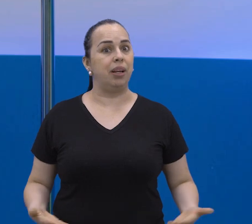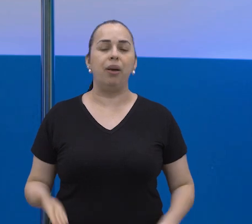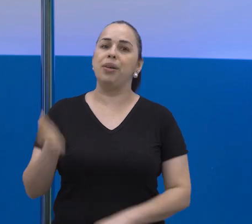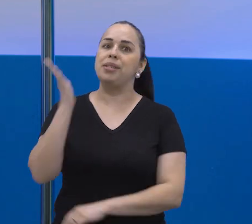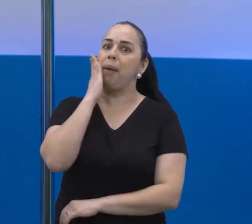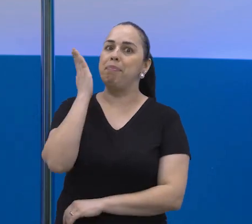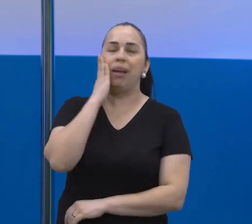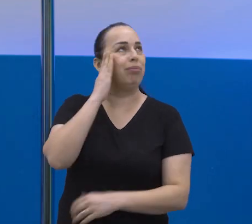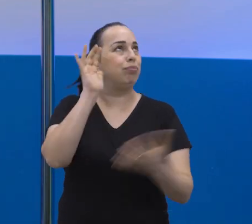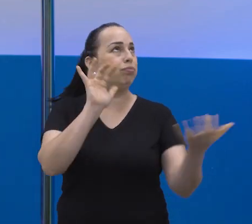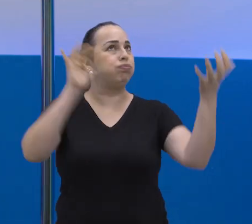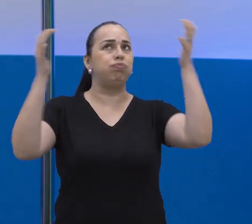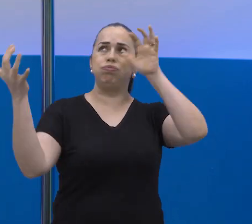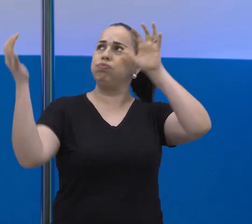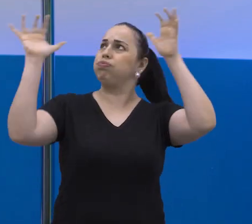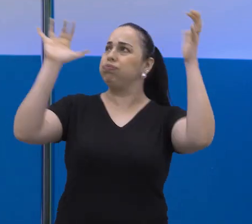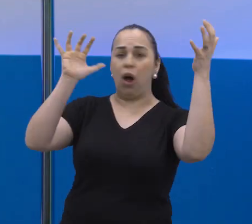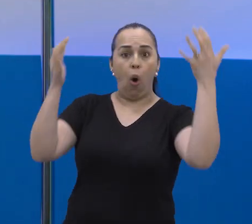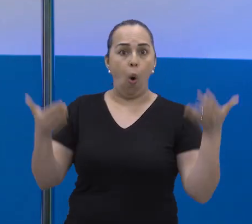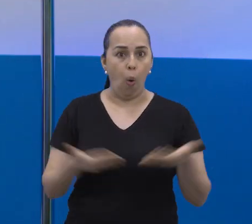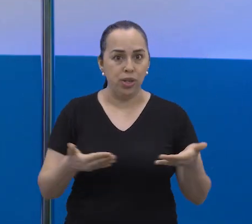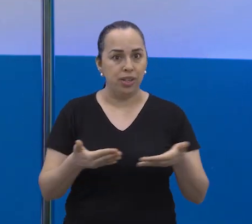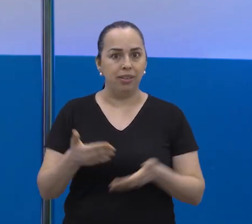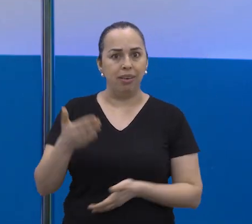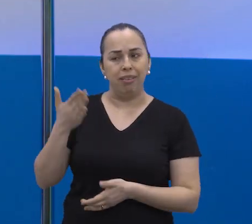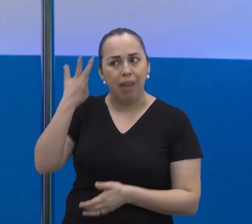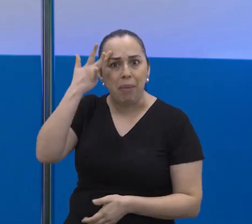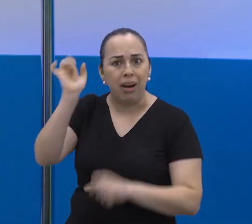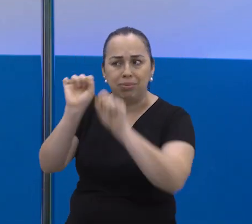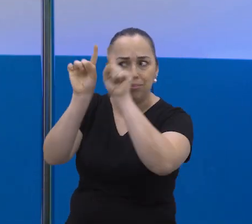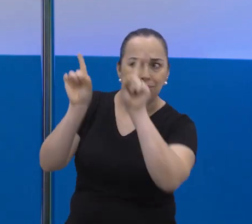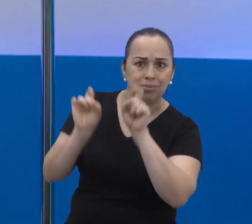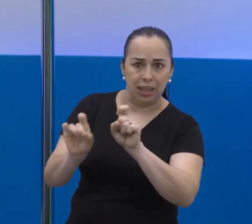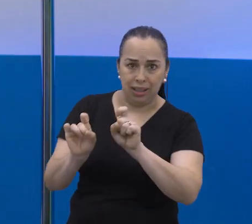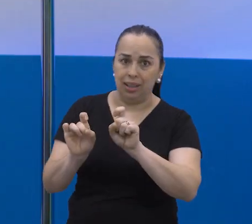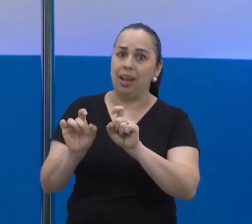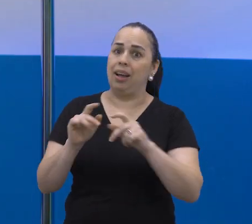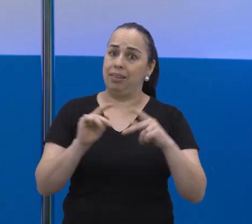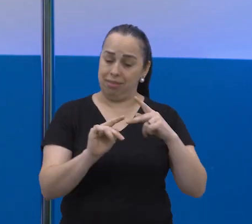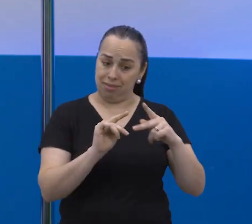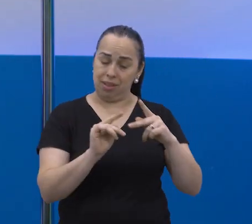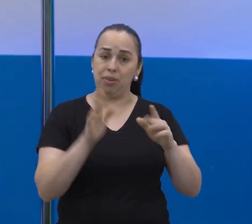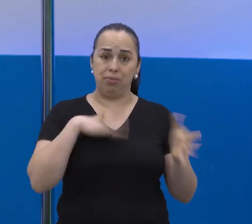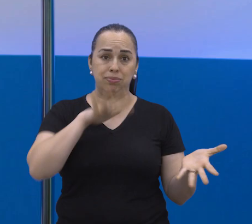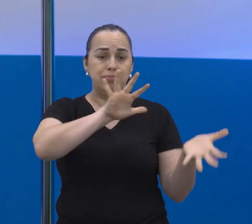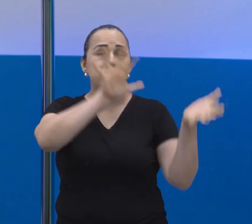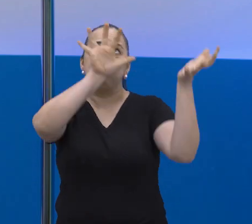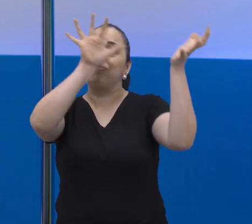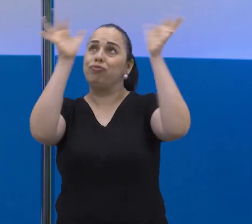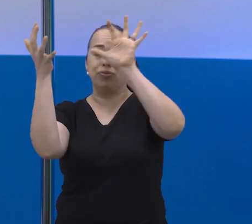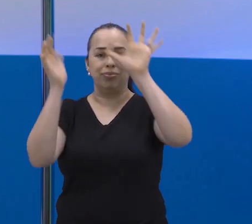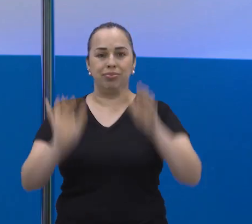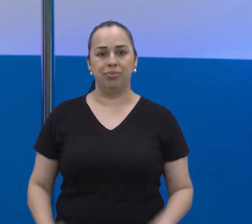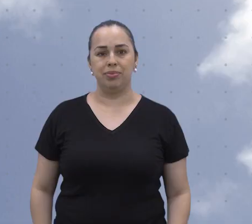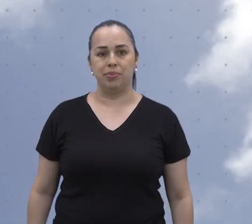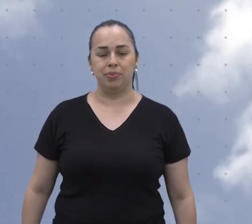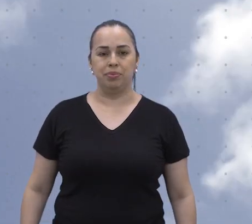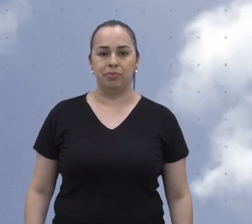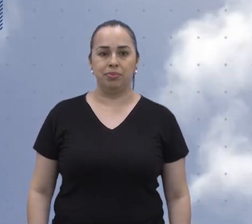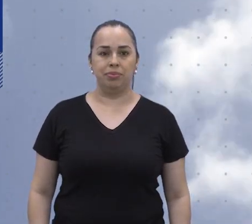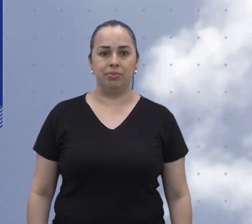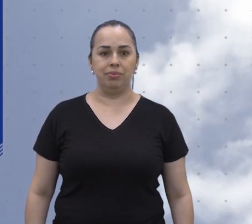Hora de saber como ficam as temperaturas na tarde de hoje e também amanhã aqui em São José, na Previsão do Tempo.